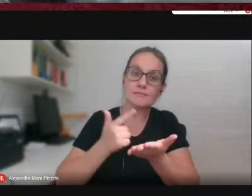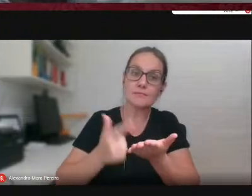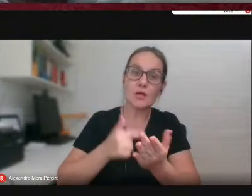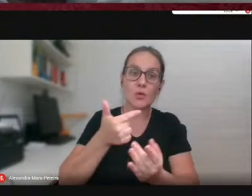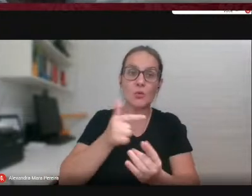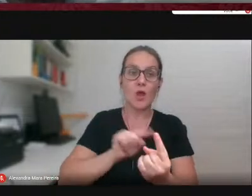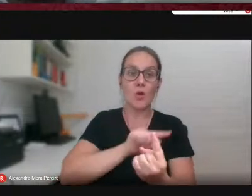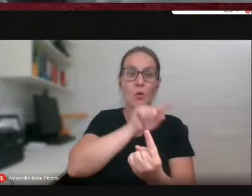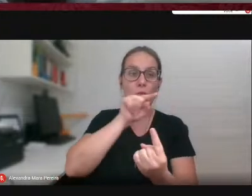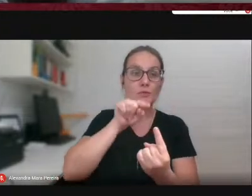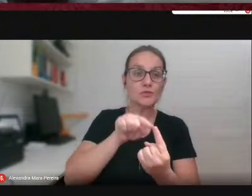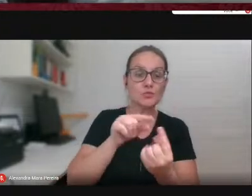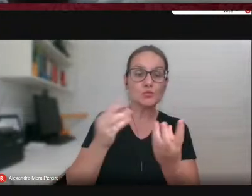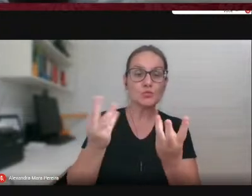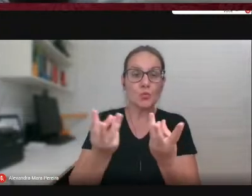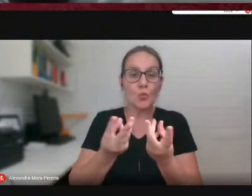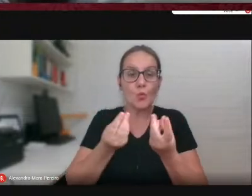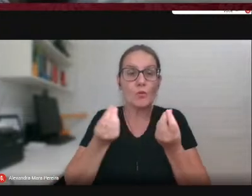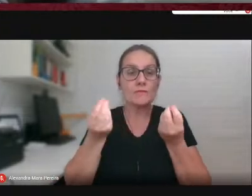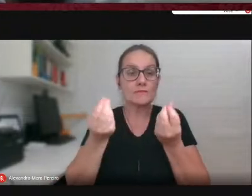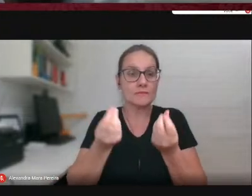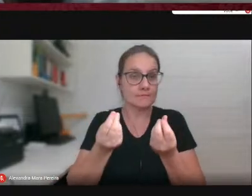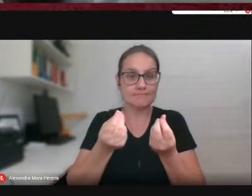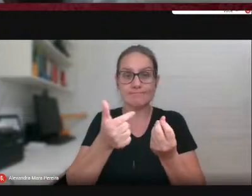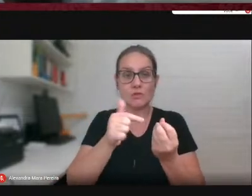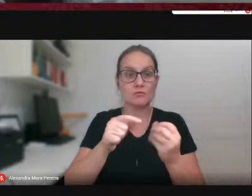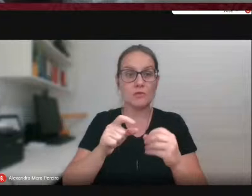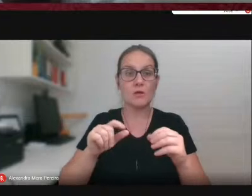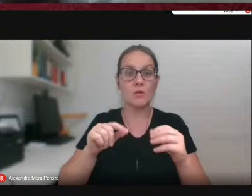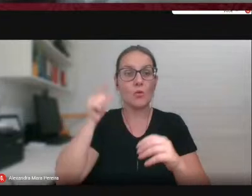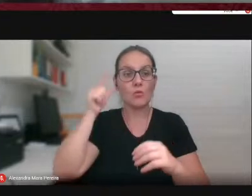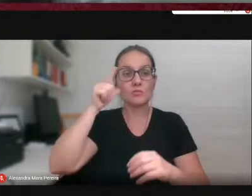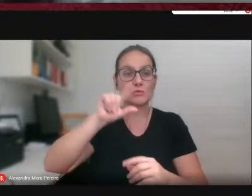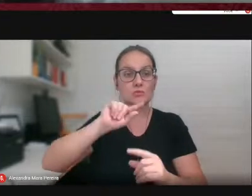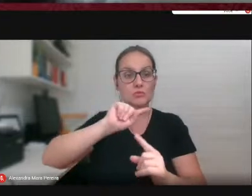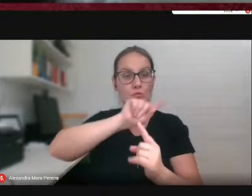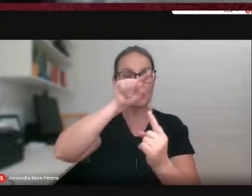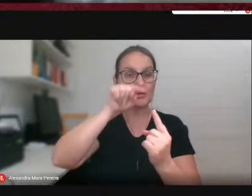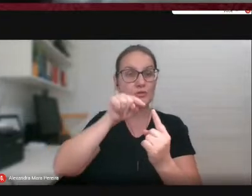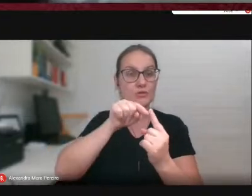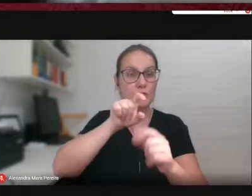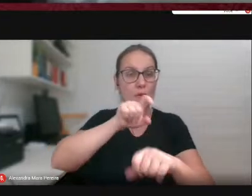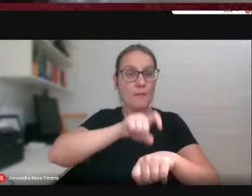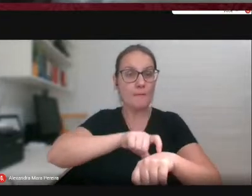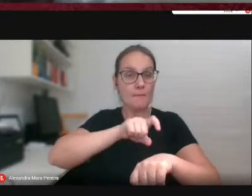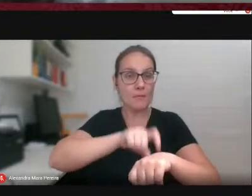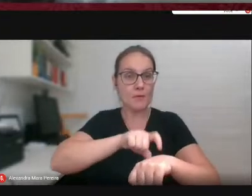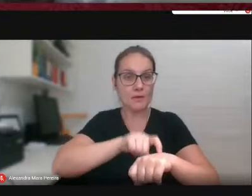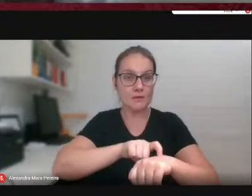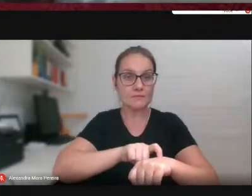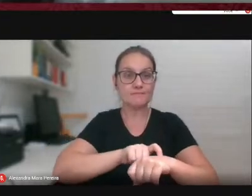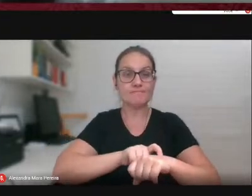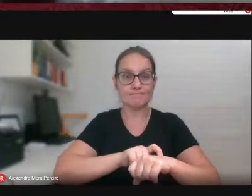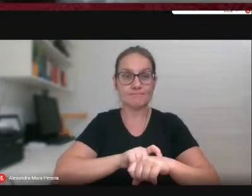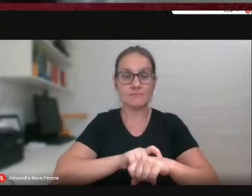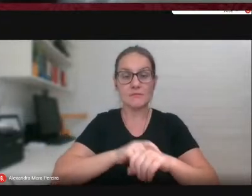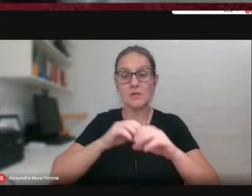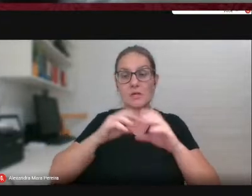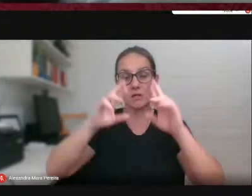qualificação, não atingiria este momento em que nós, solenemente, mas também festivamente,